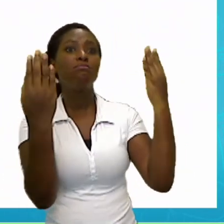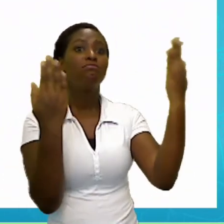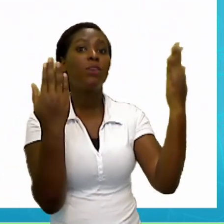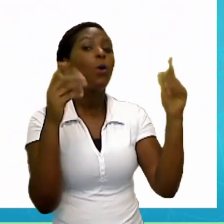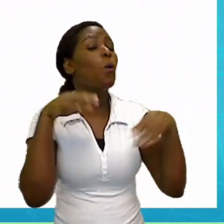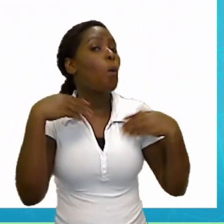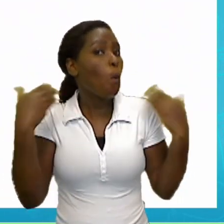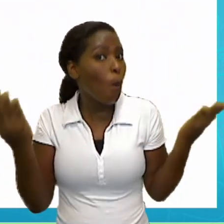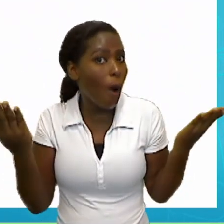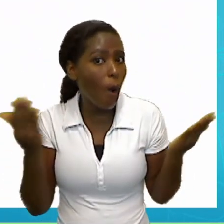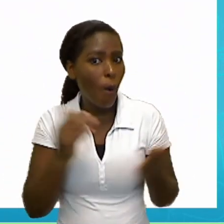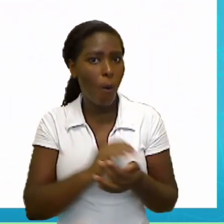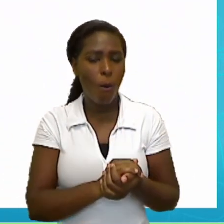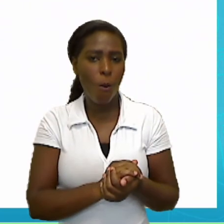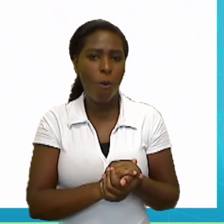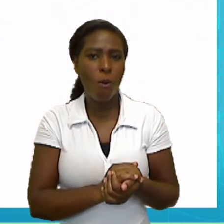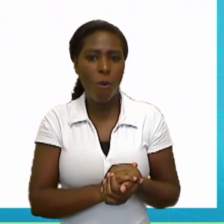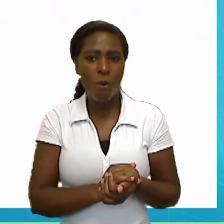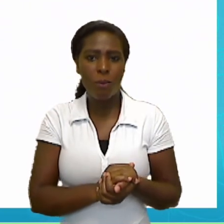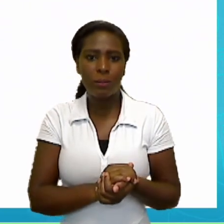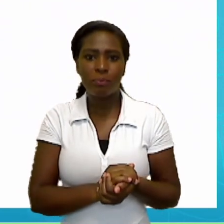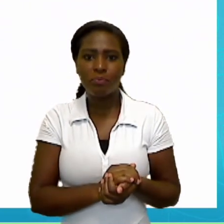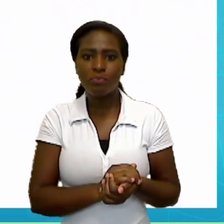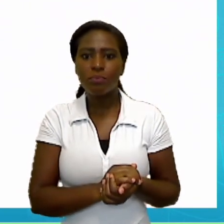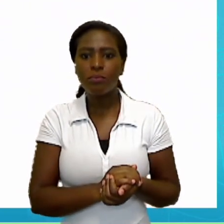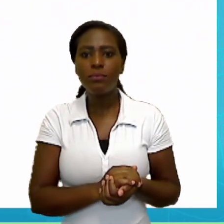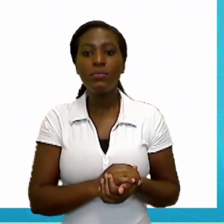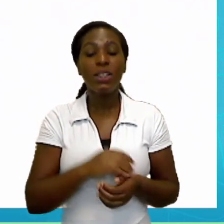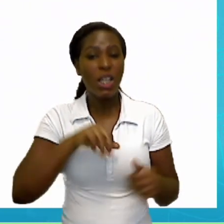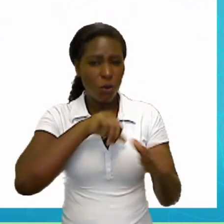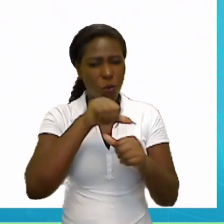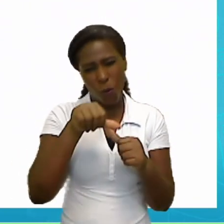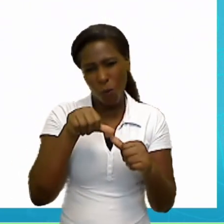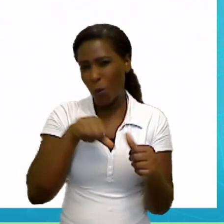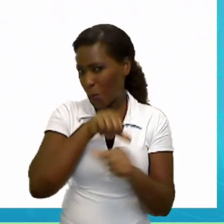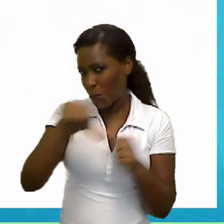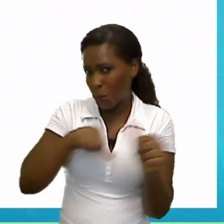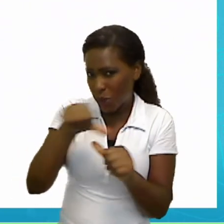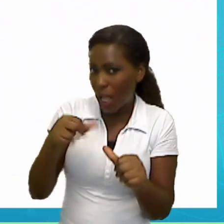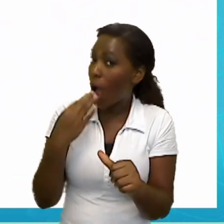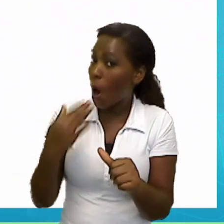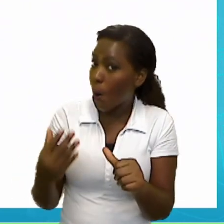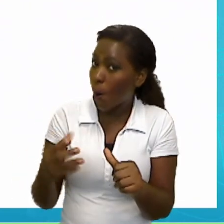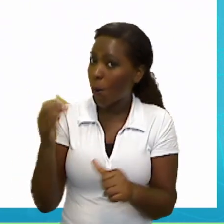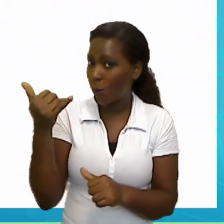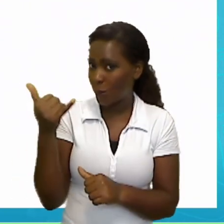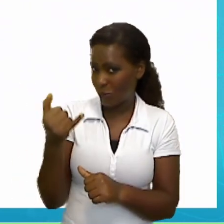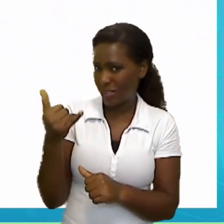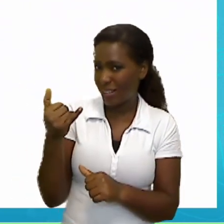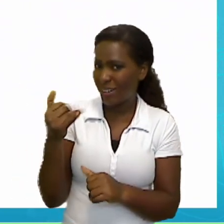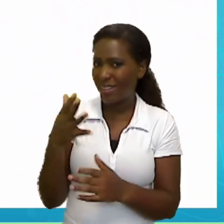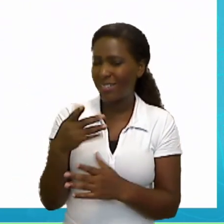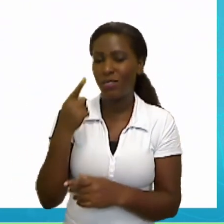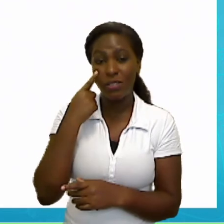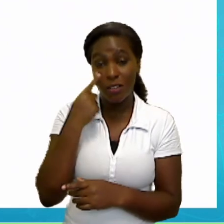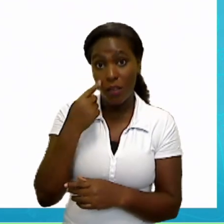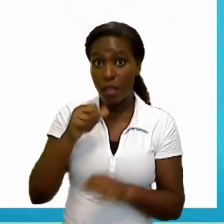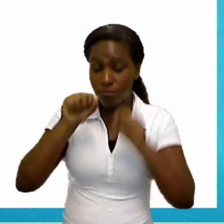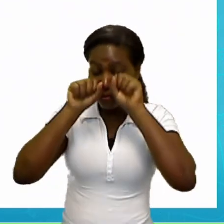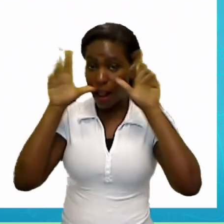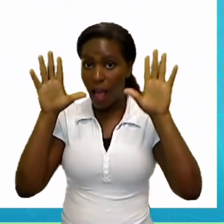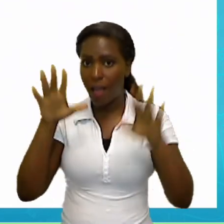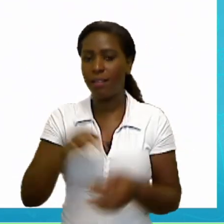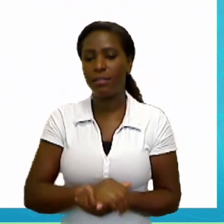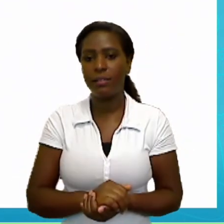cola. Deixa eu só mudar a cor da minha caneta pra você enxergar melhor. Então, o number one, cola, glue. Number